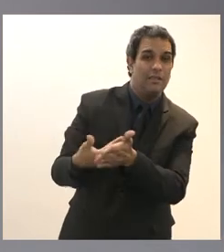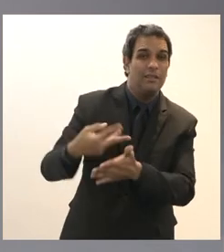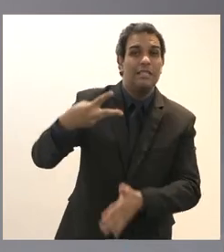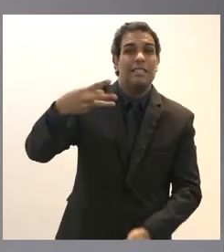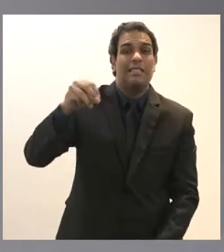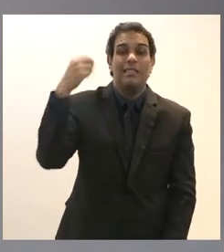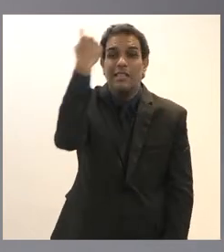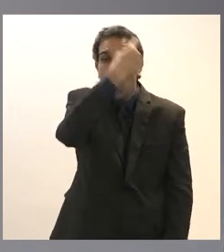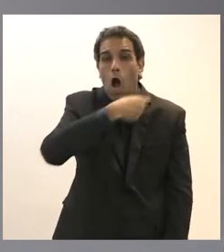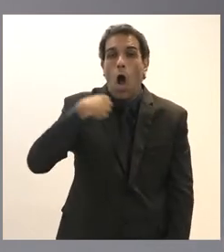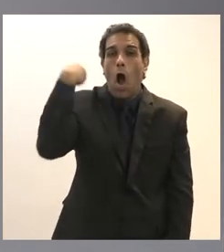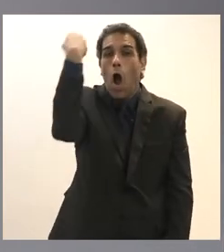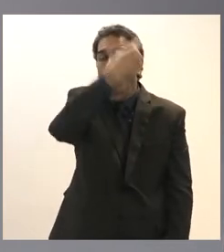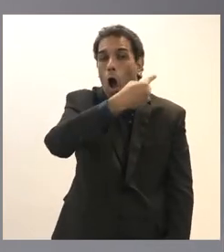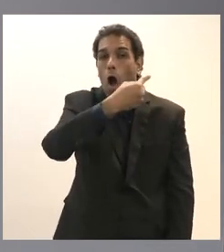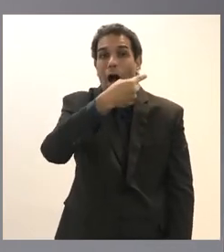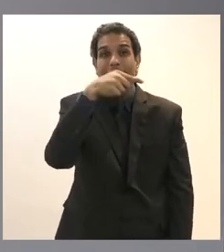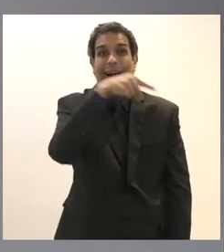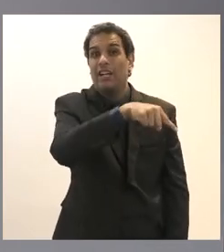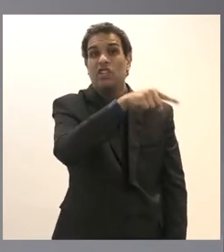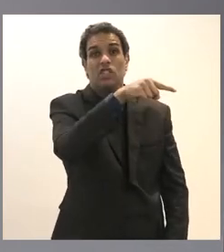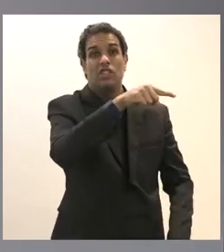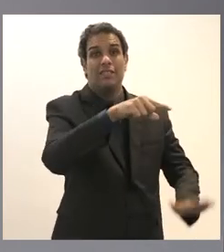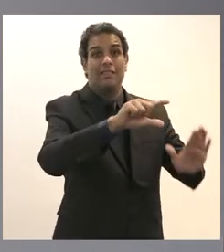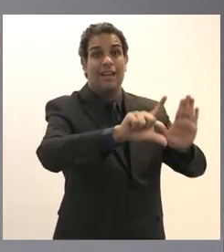horas aqui já está proibindo